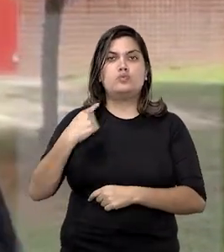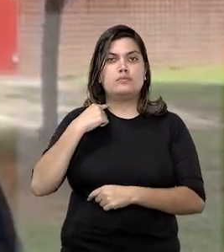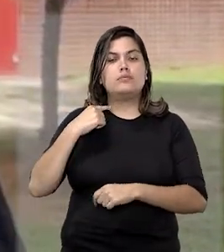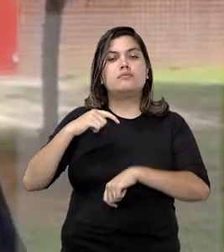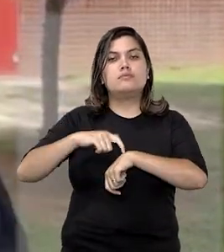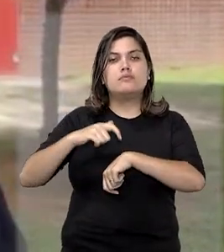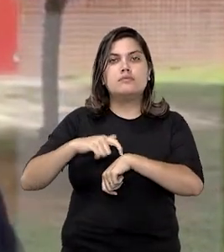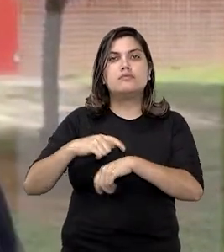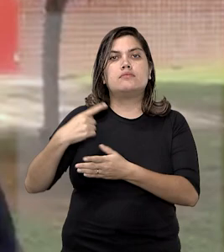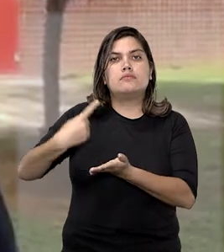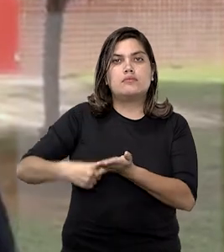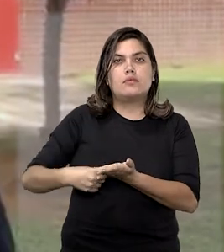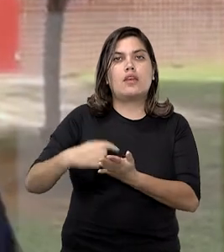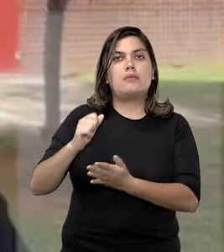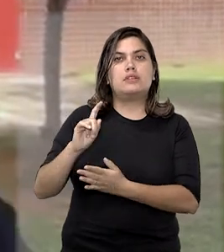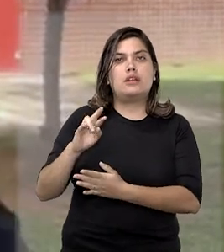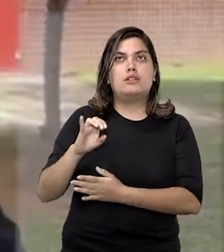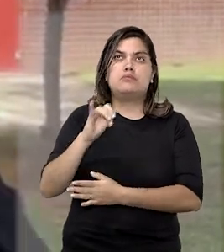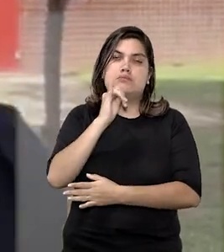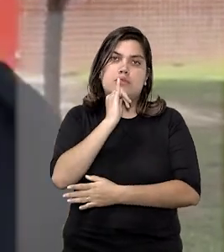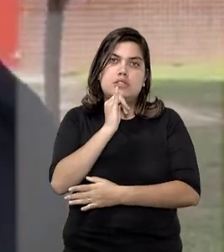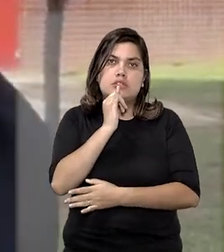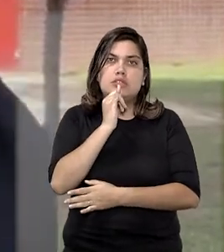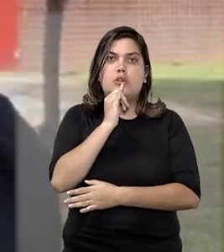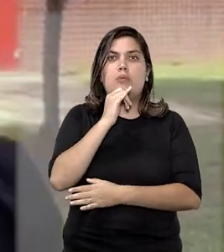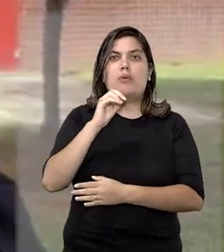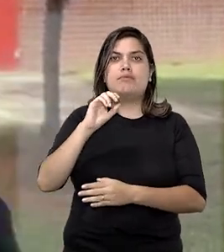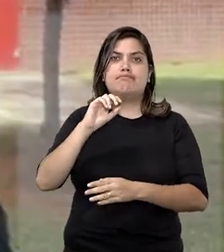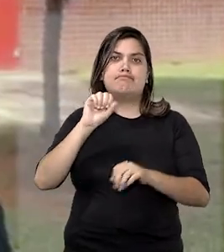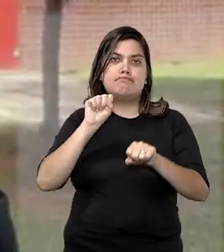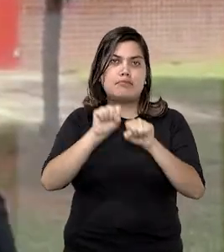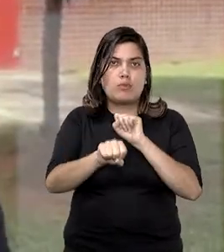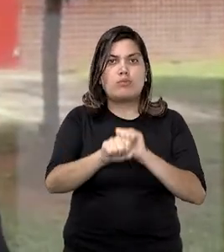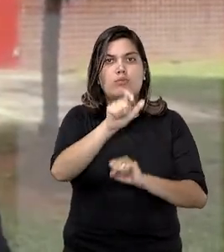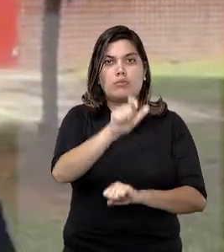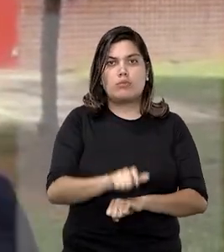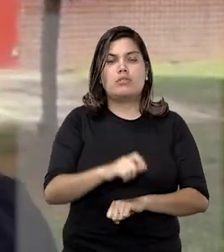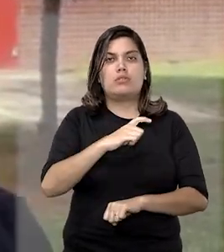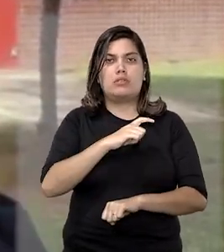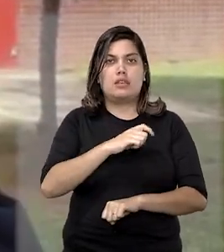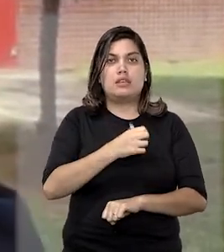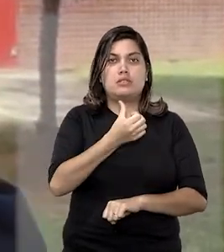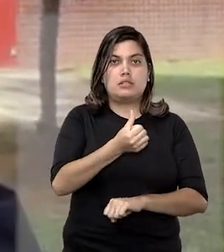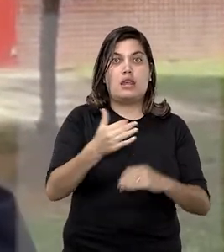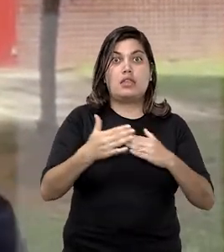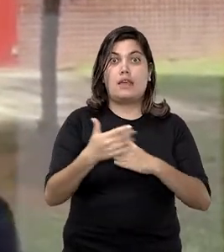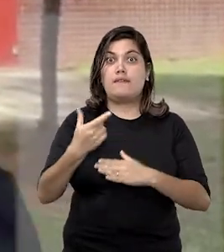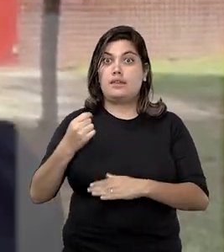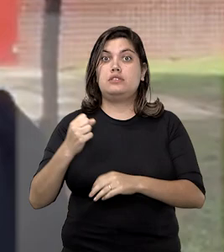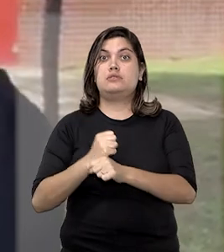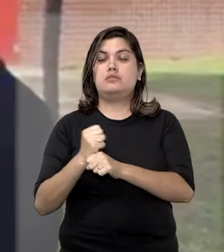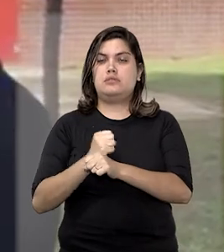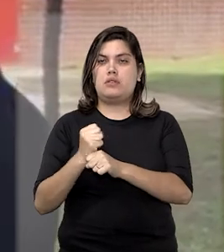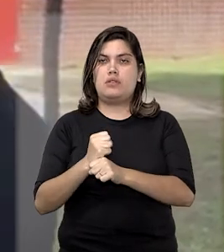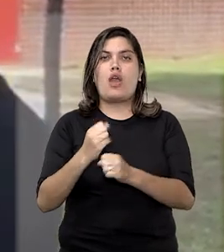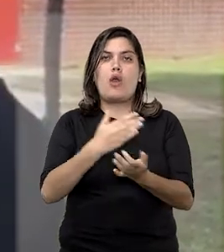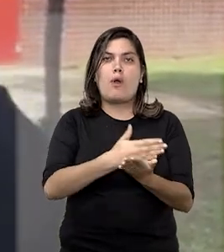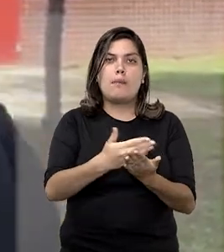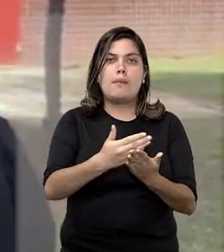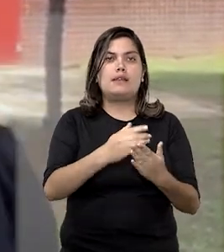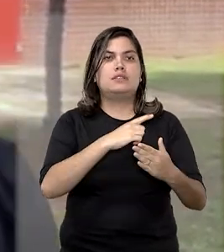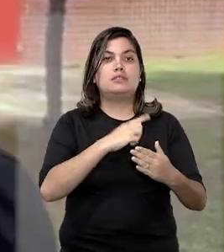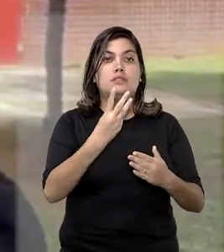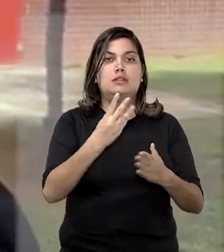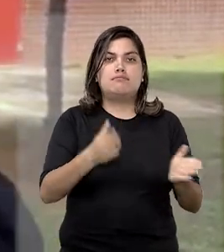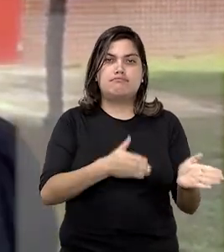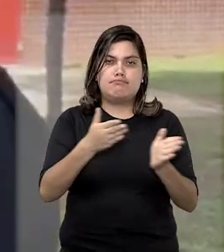daquela pena combinada em abstrato, por exemplo, no homicídio, nós temos uma pena de seis a 20 anos. E aí ele passa por